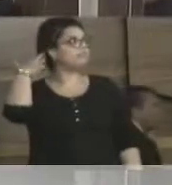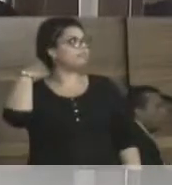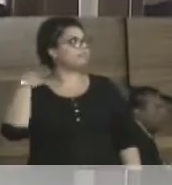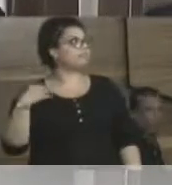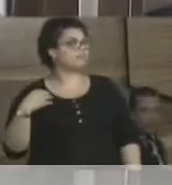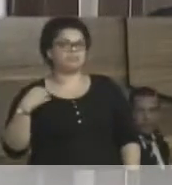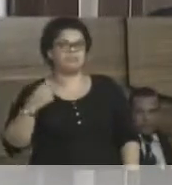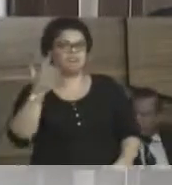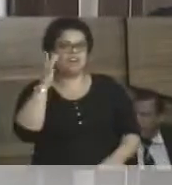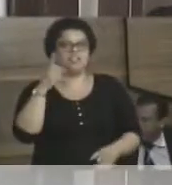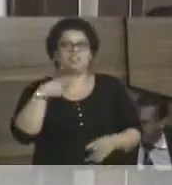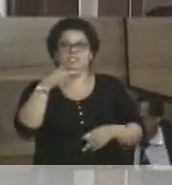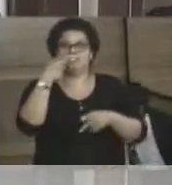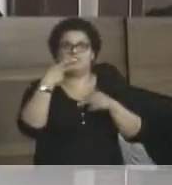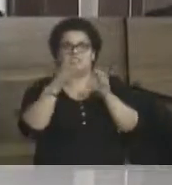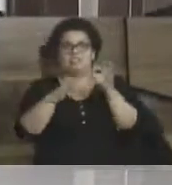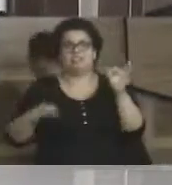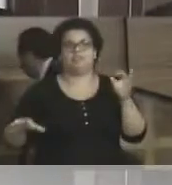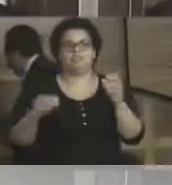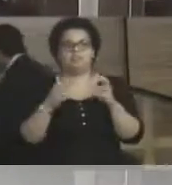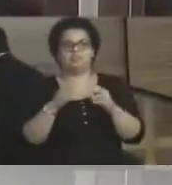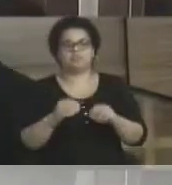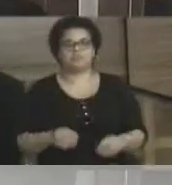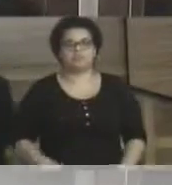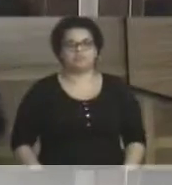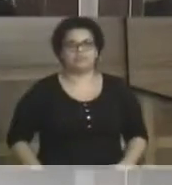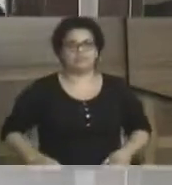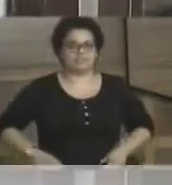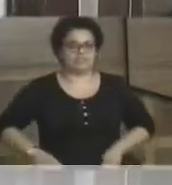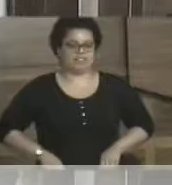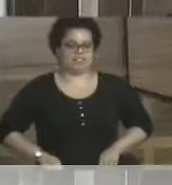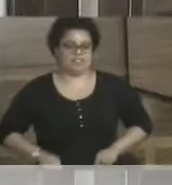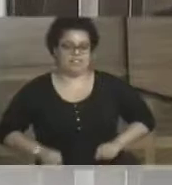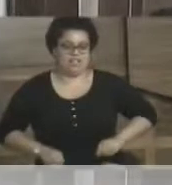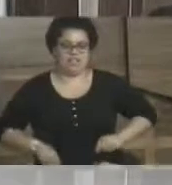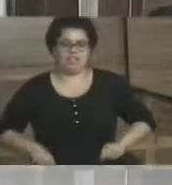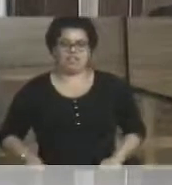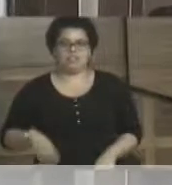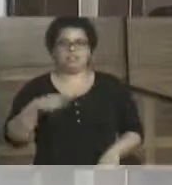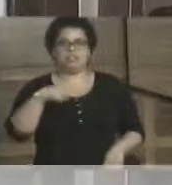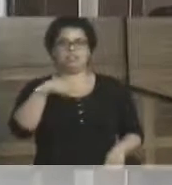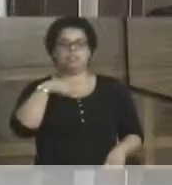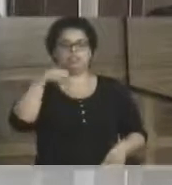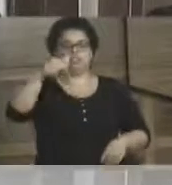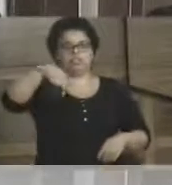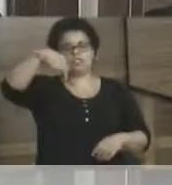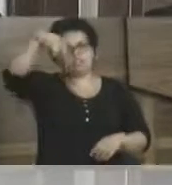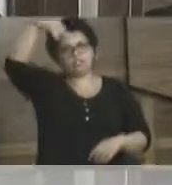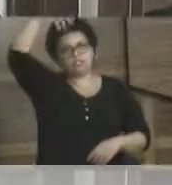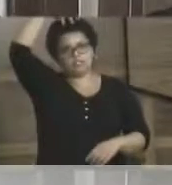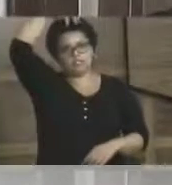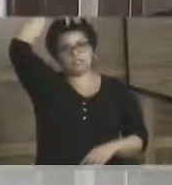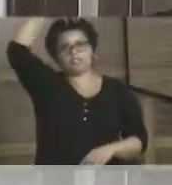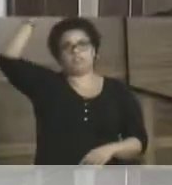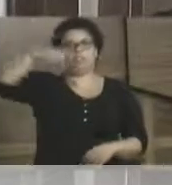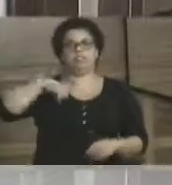Estou falando demais, eu acho. Nós temos a Deã, está achando também? Nós temos a Deã no nosso município, que foi uma luta